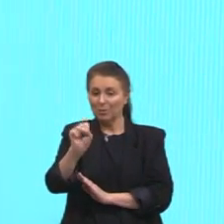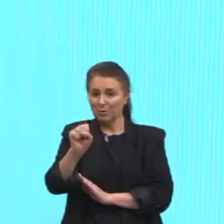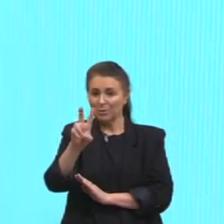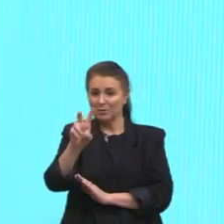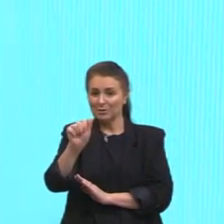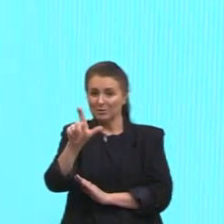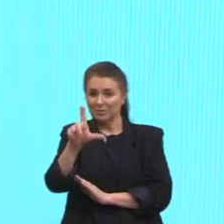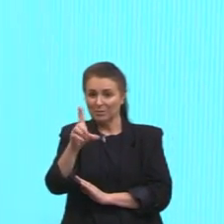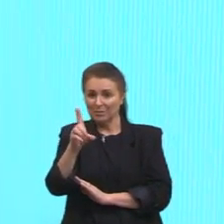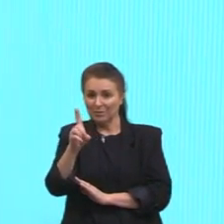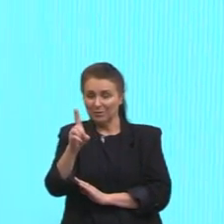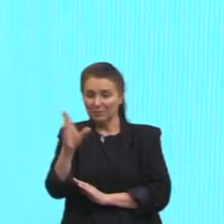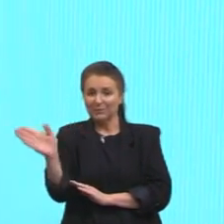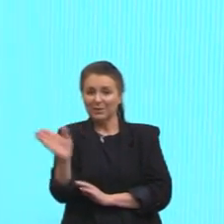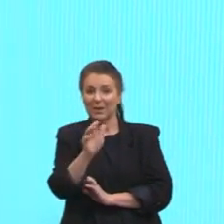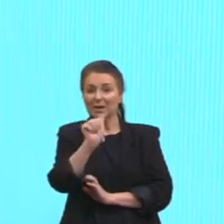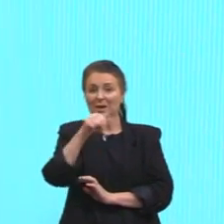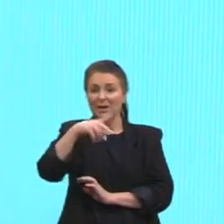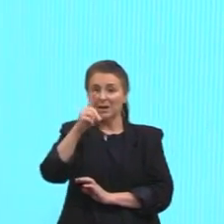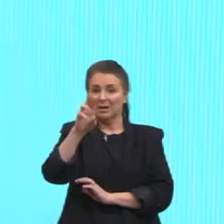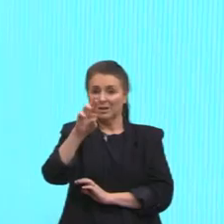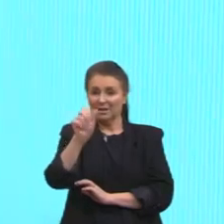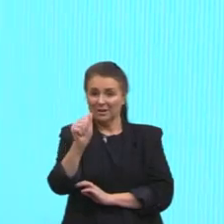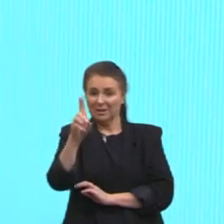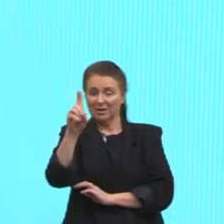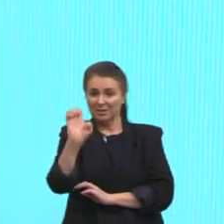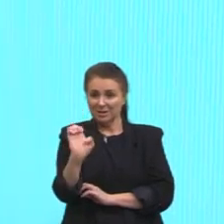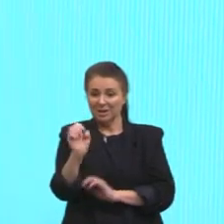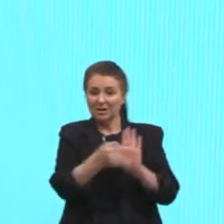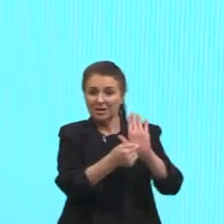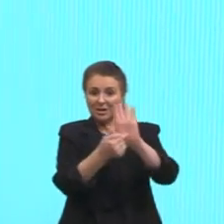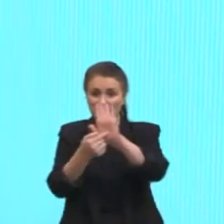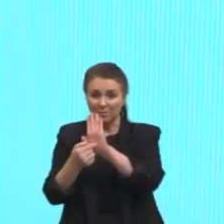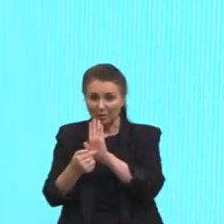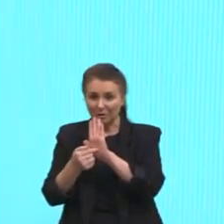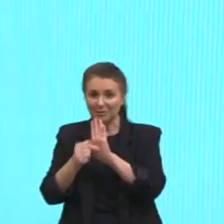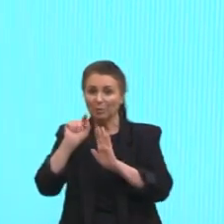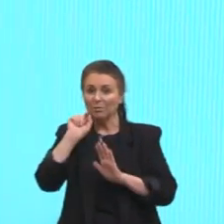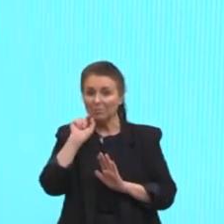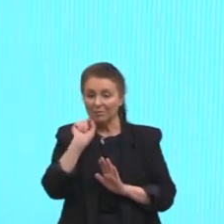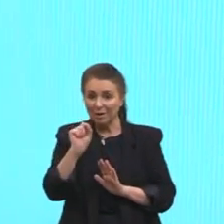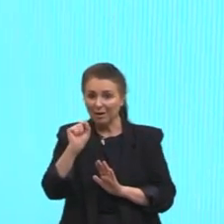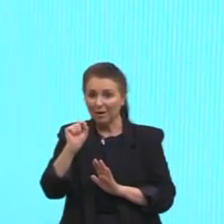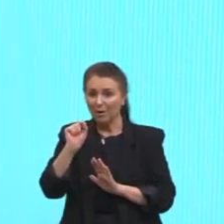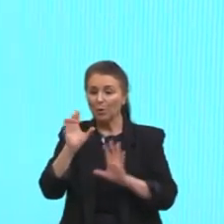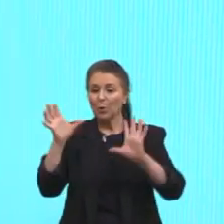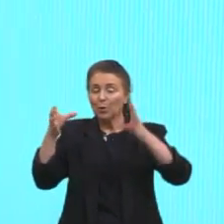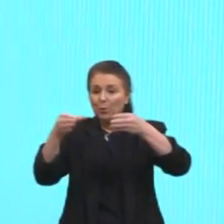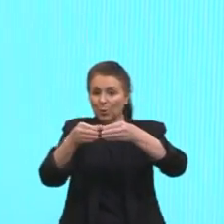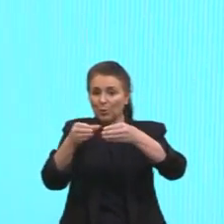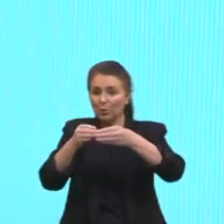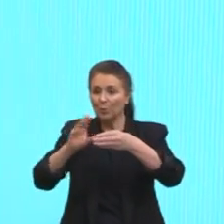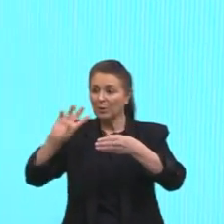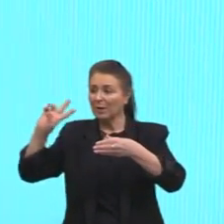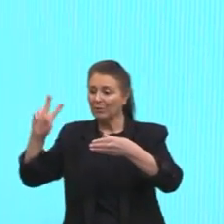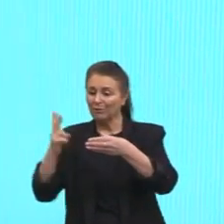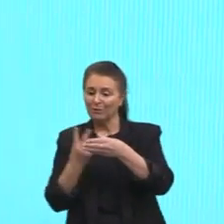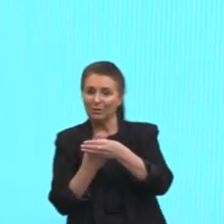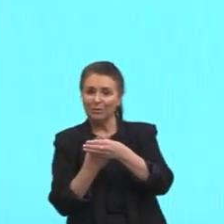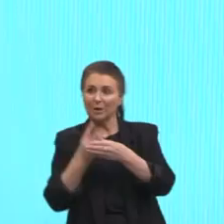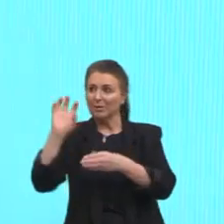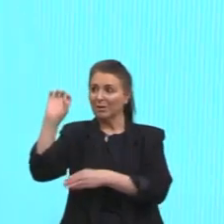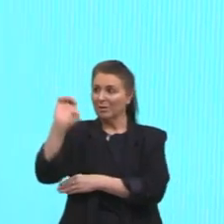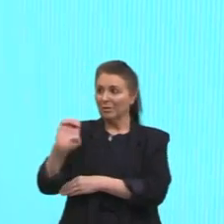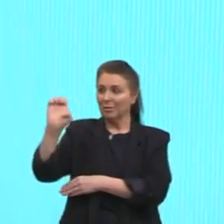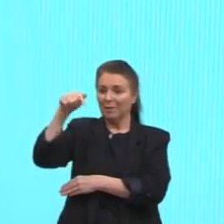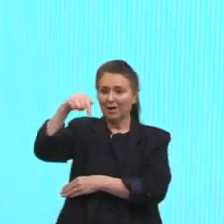ele nos revela a influência de uma corrente de vanguarda europeia, aqui no modernismo brasileiro. E